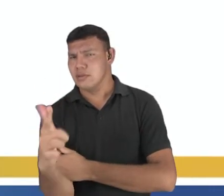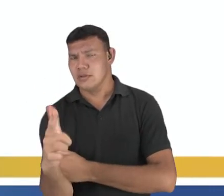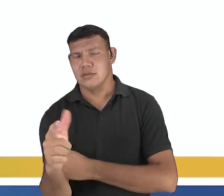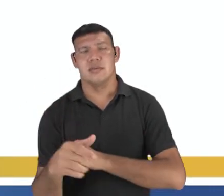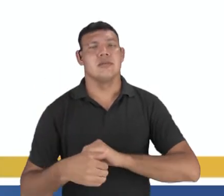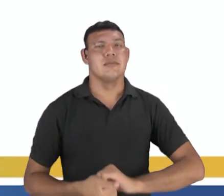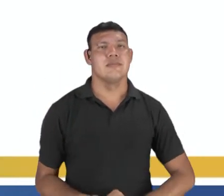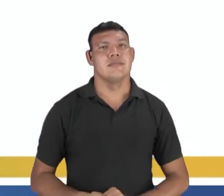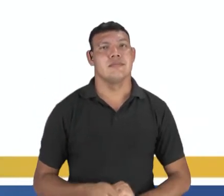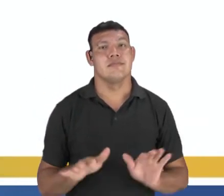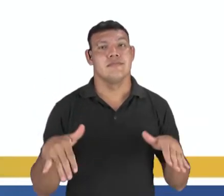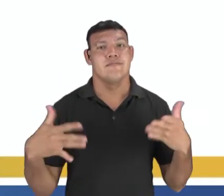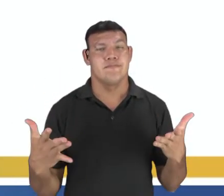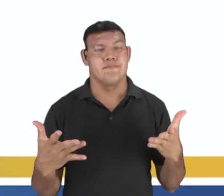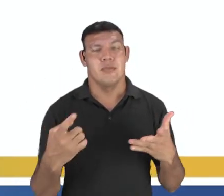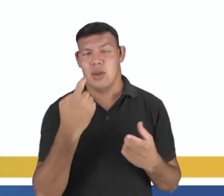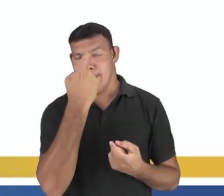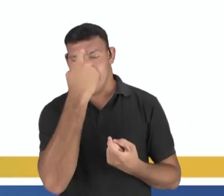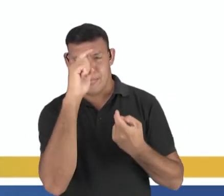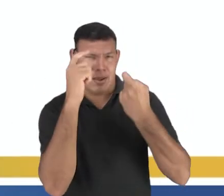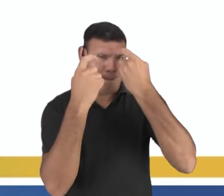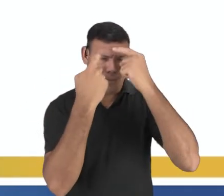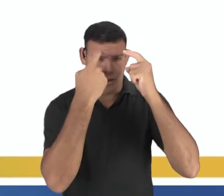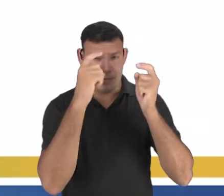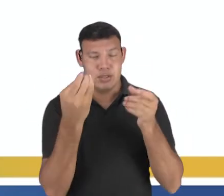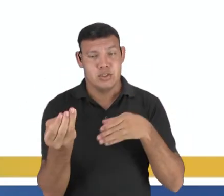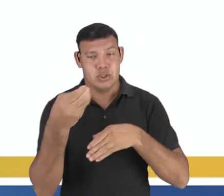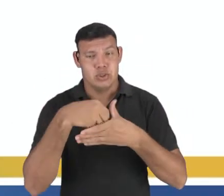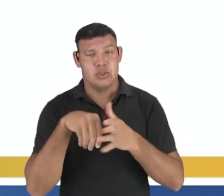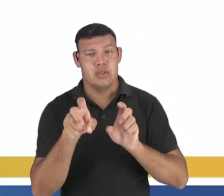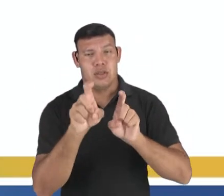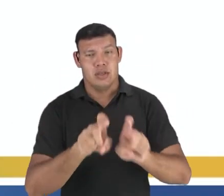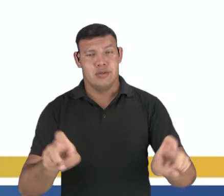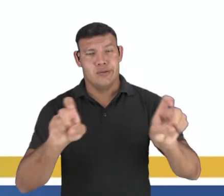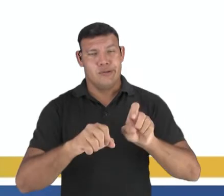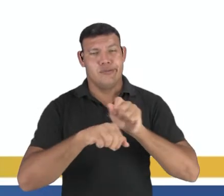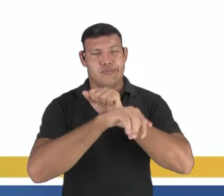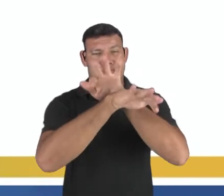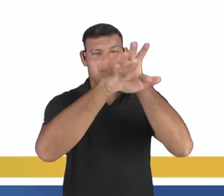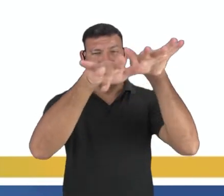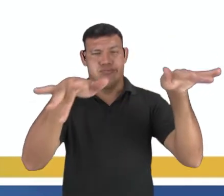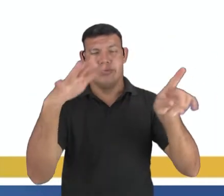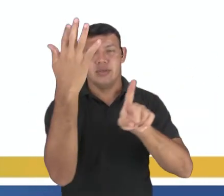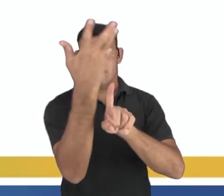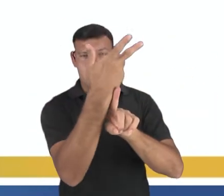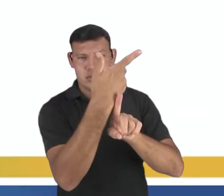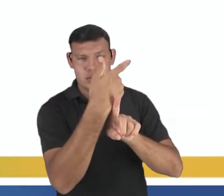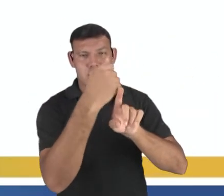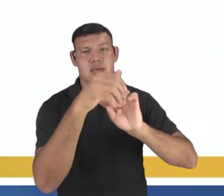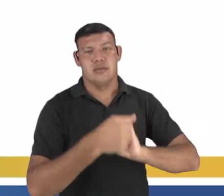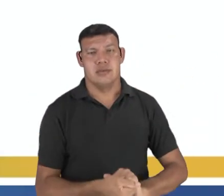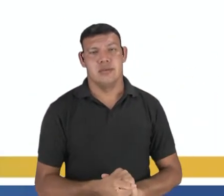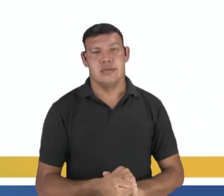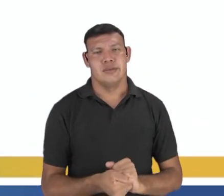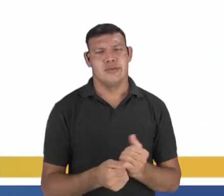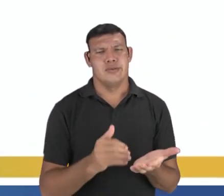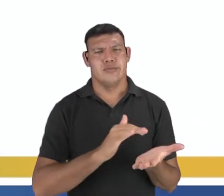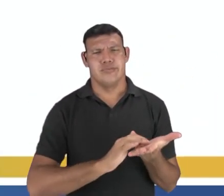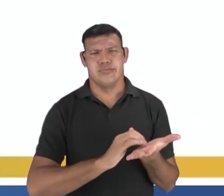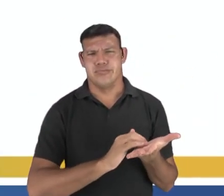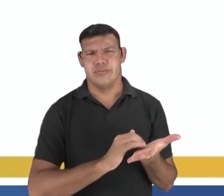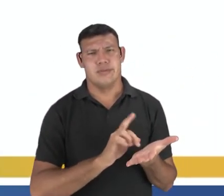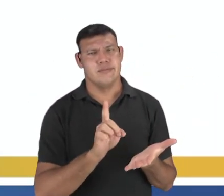perdas a não ser de tempo. Pois o que se cria no computador e publica na internet é a